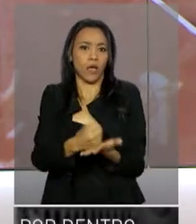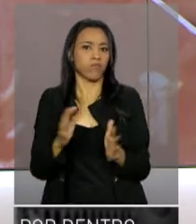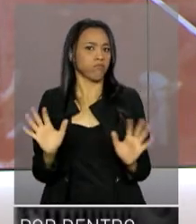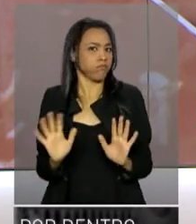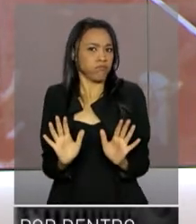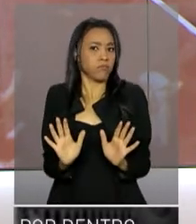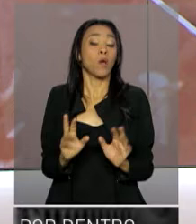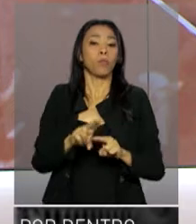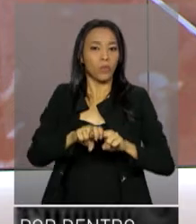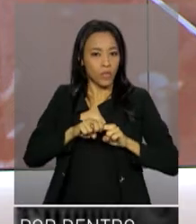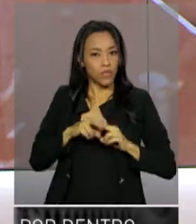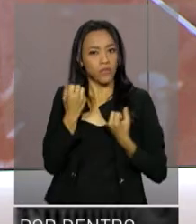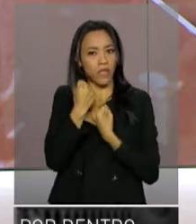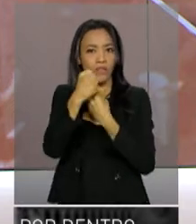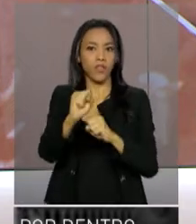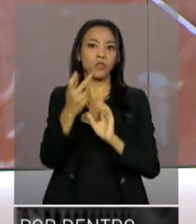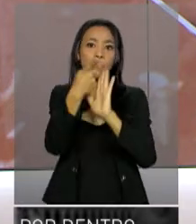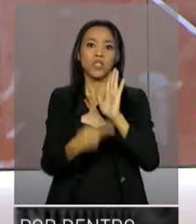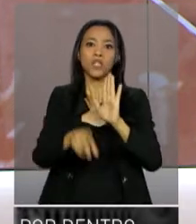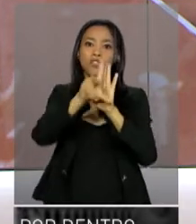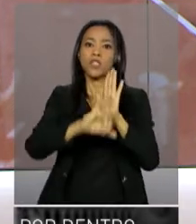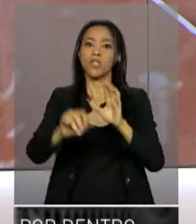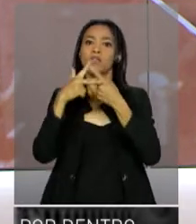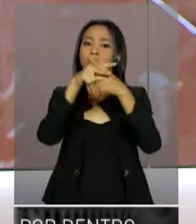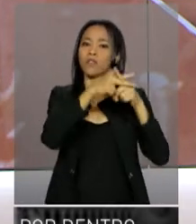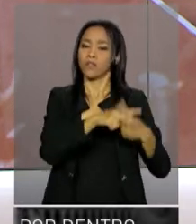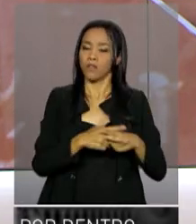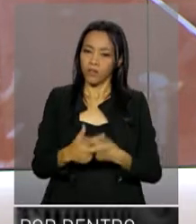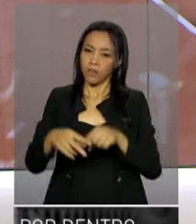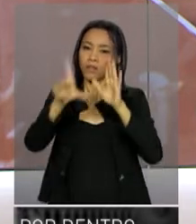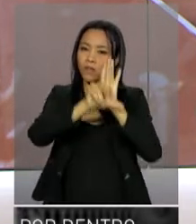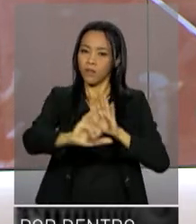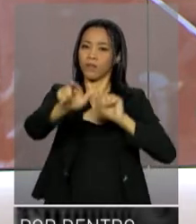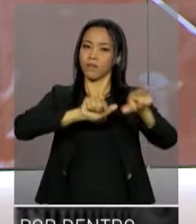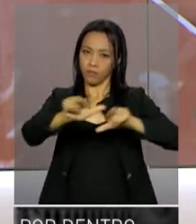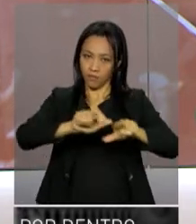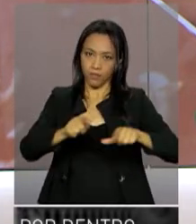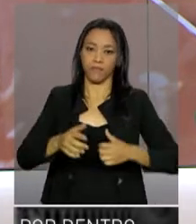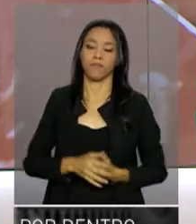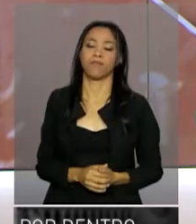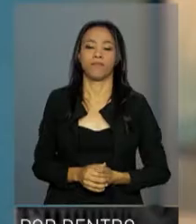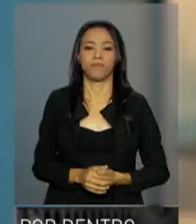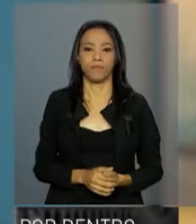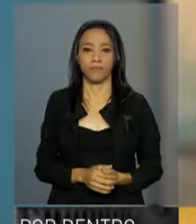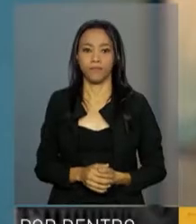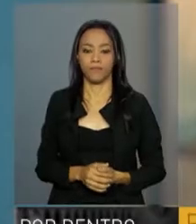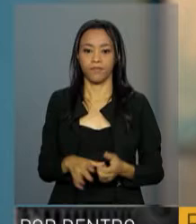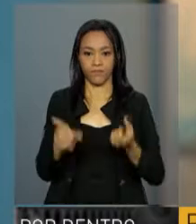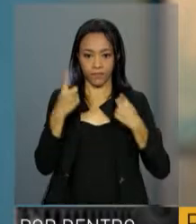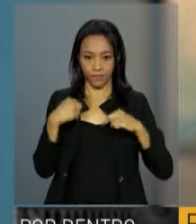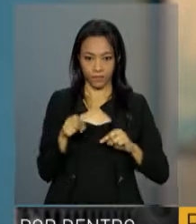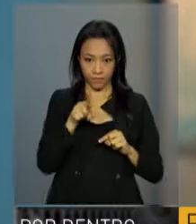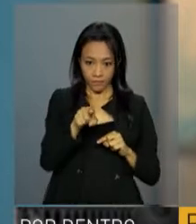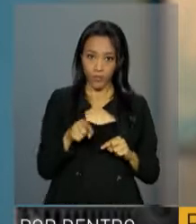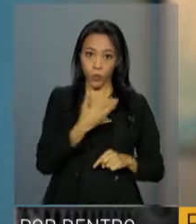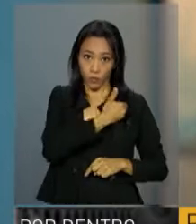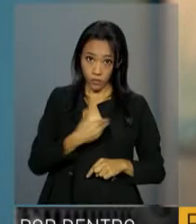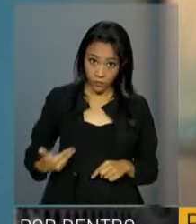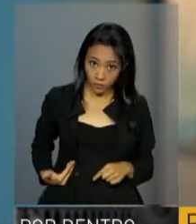Por isso, ele defende o projeto de lei de modernização da legislação trabalhista. O governo